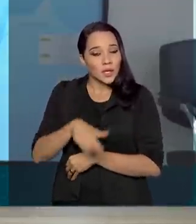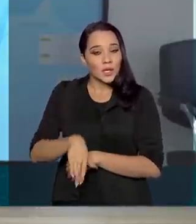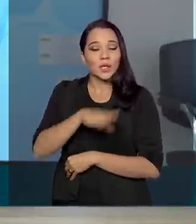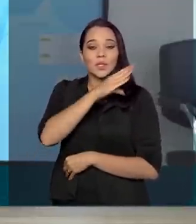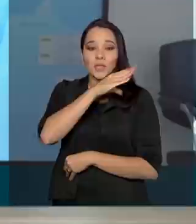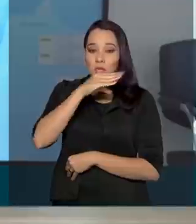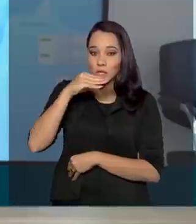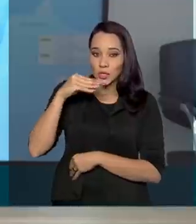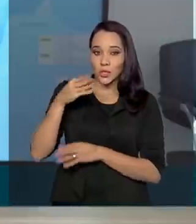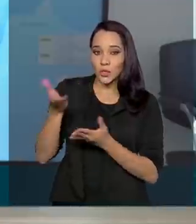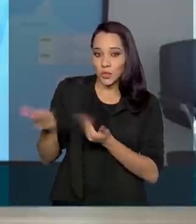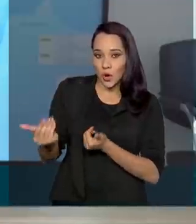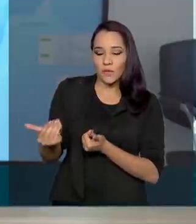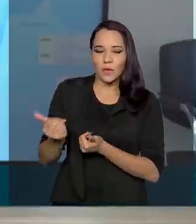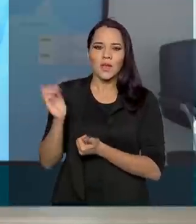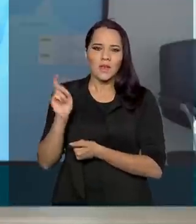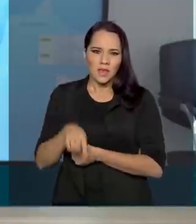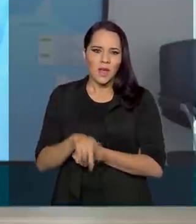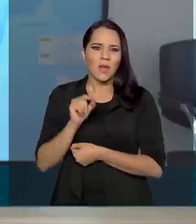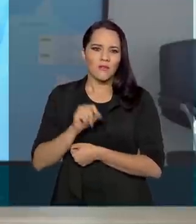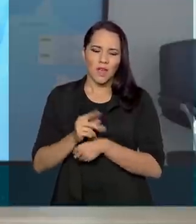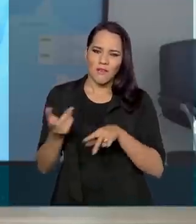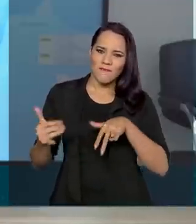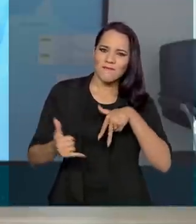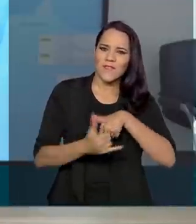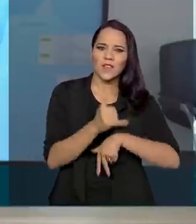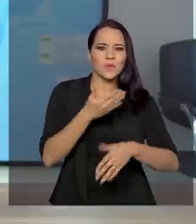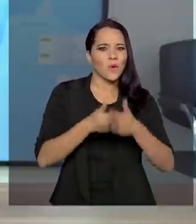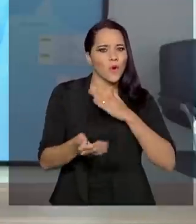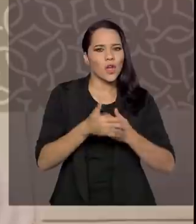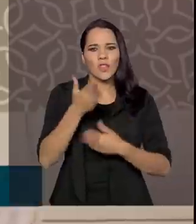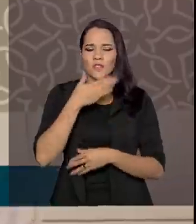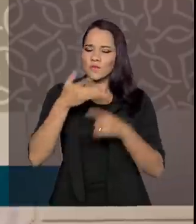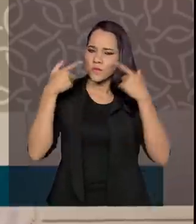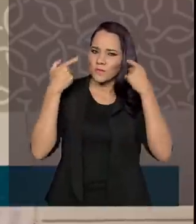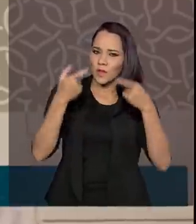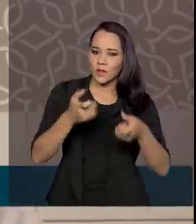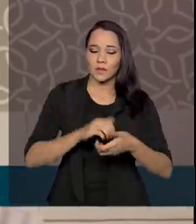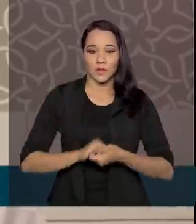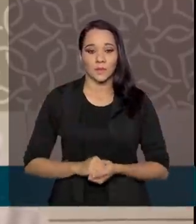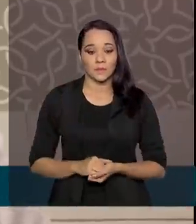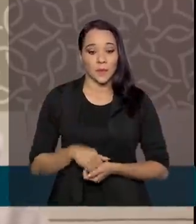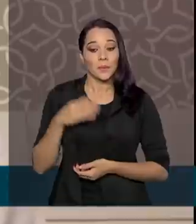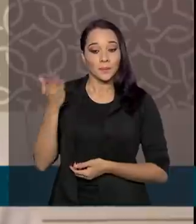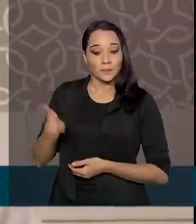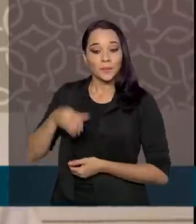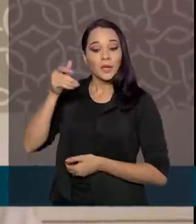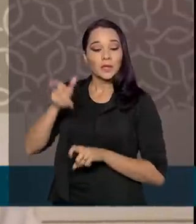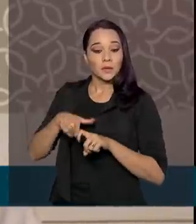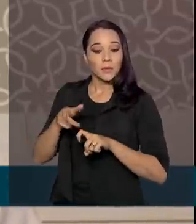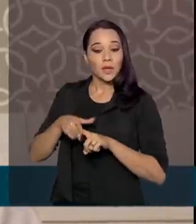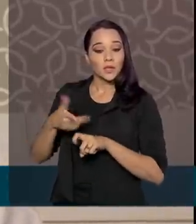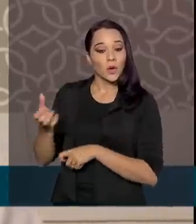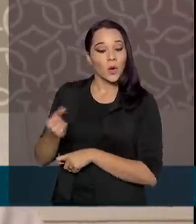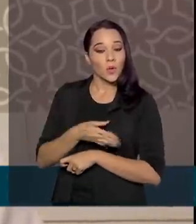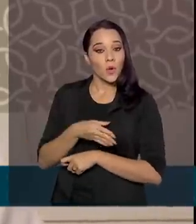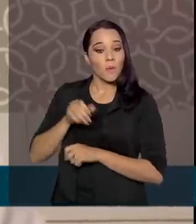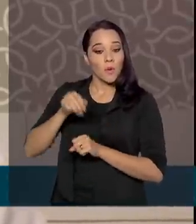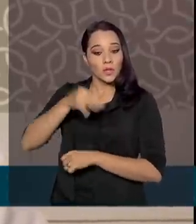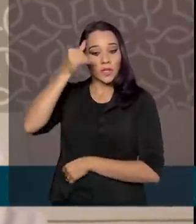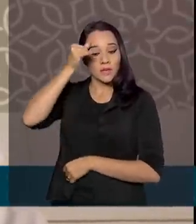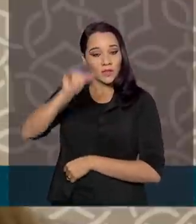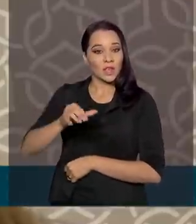adolescentes vítimas de todo e qualquer tipo de violência. Para esta médica, o novo canal pode evitar